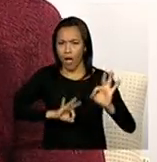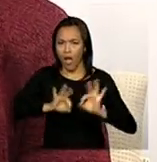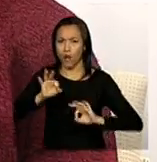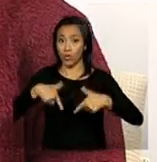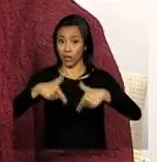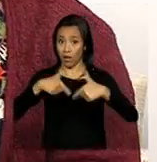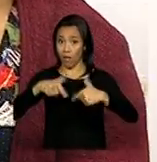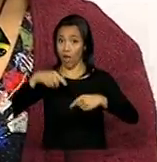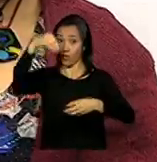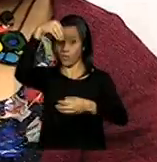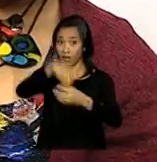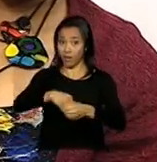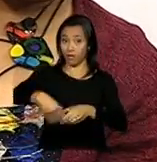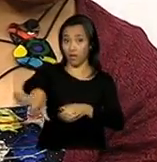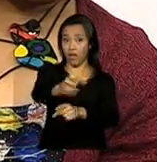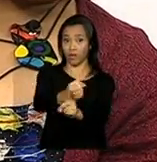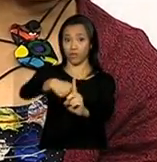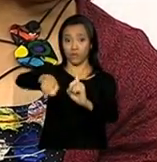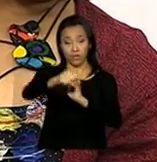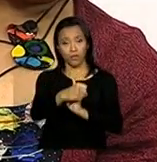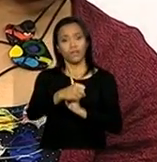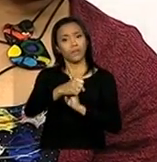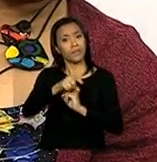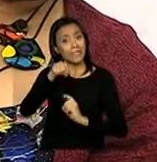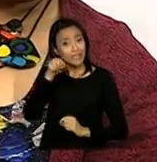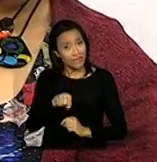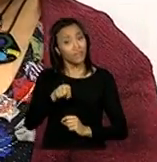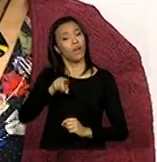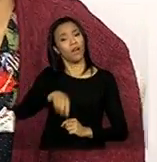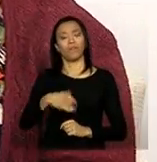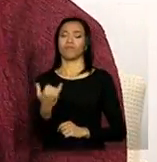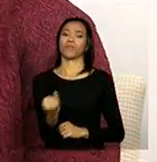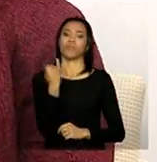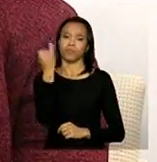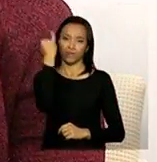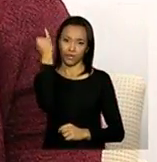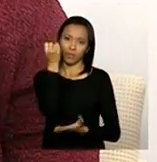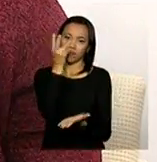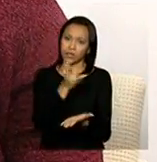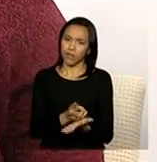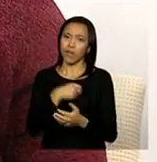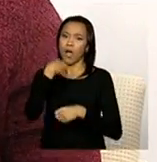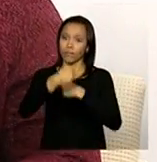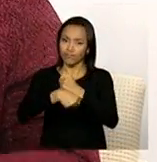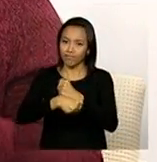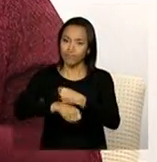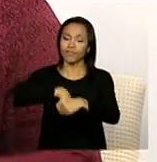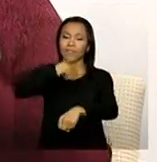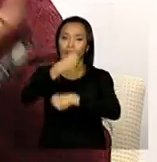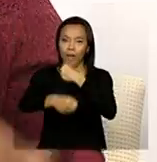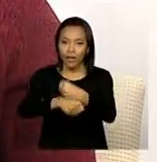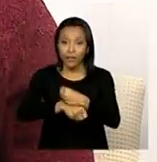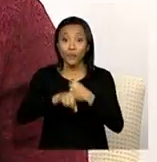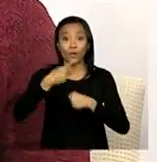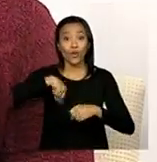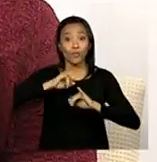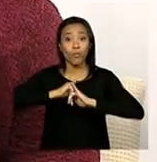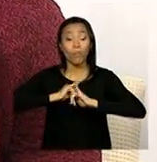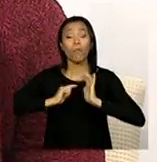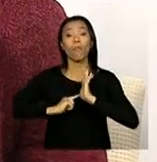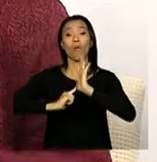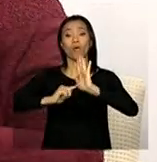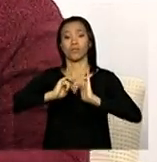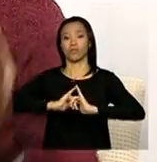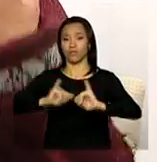social e isso é importante, todo ano a gente mostra, dá visibilidade